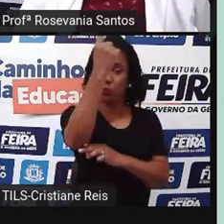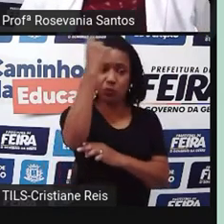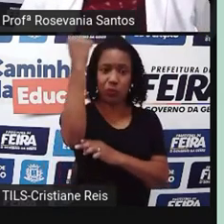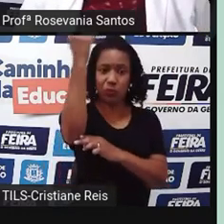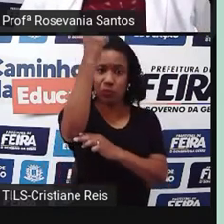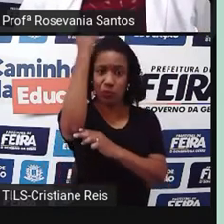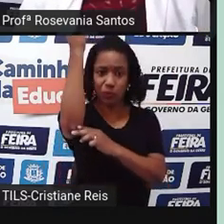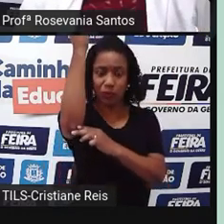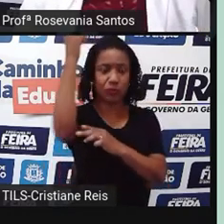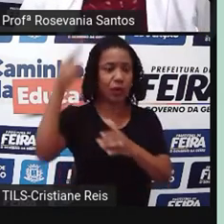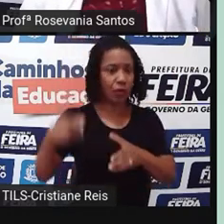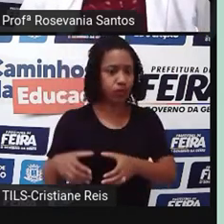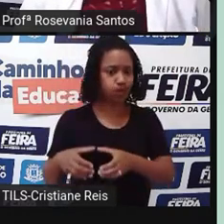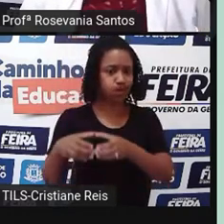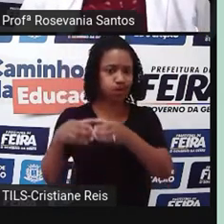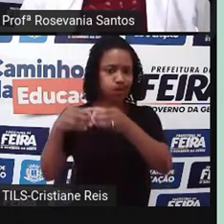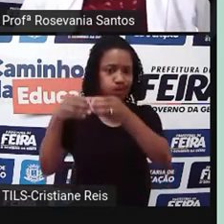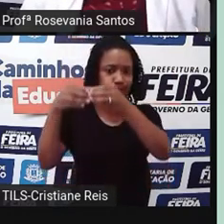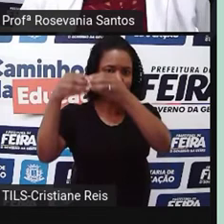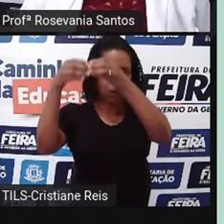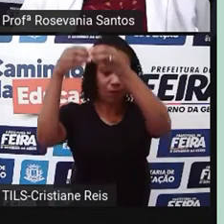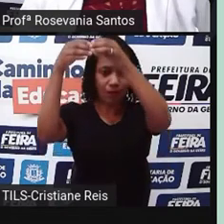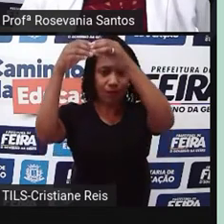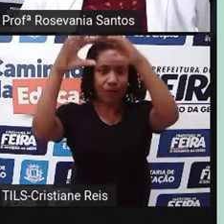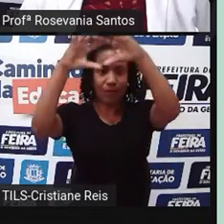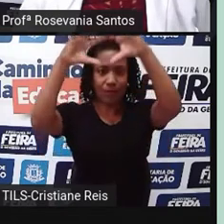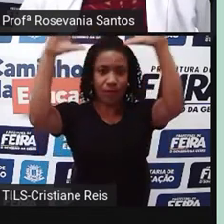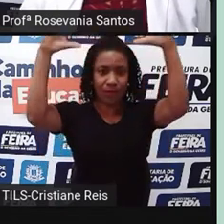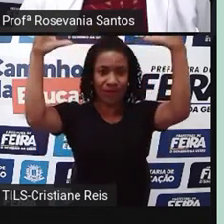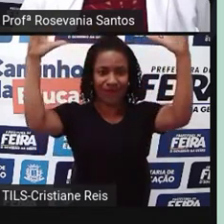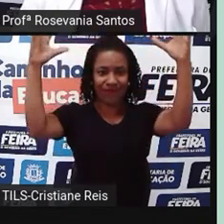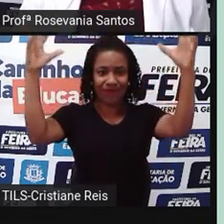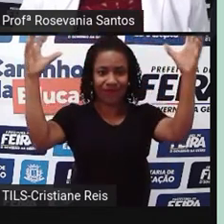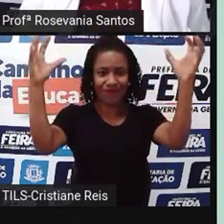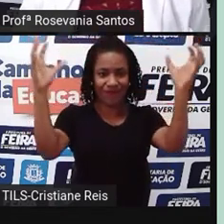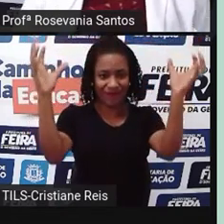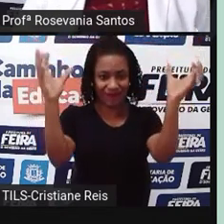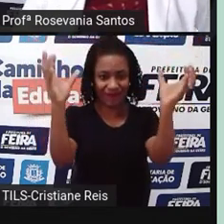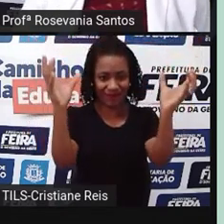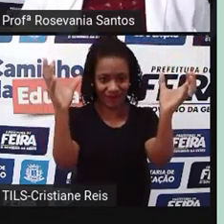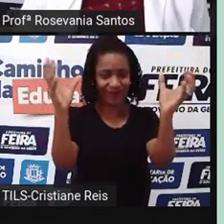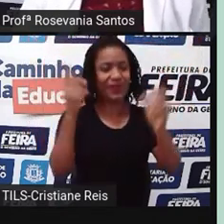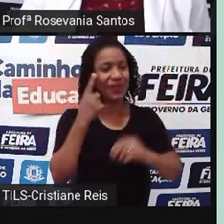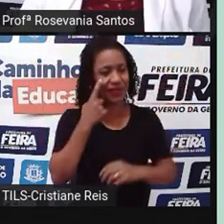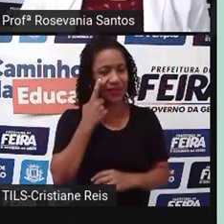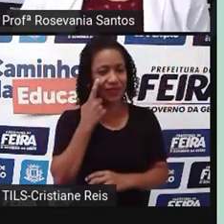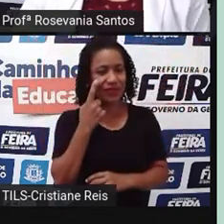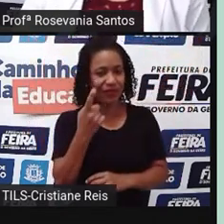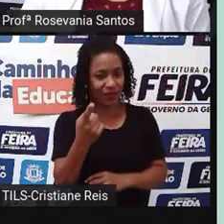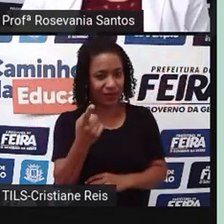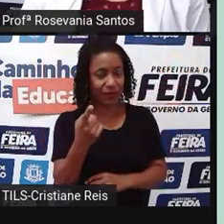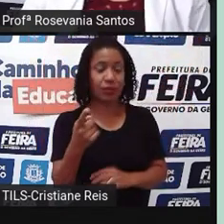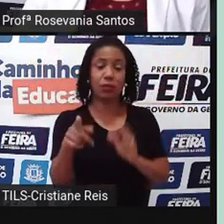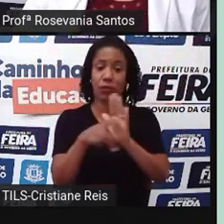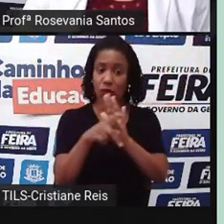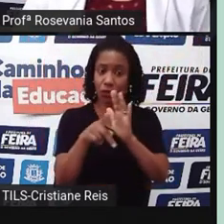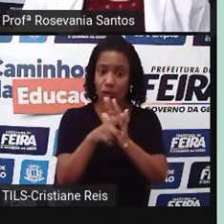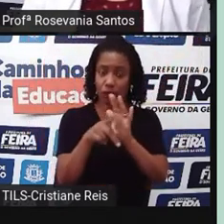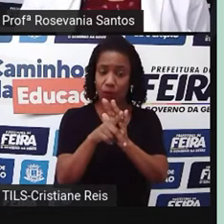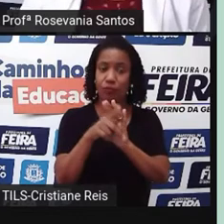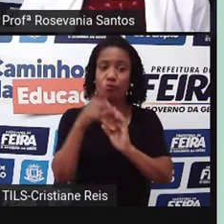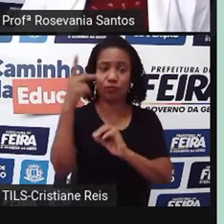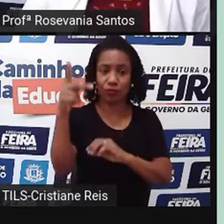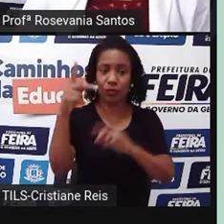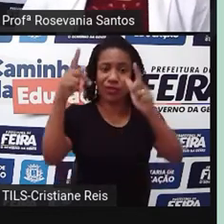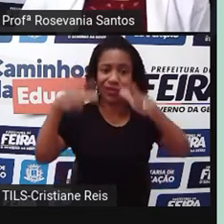desenvolvido, e depois salta, assim, esses galhinhos e as folhinhas aqui na ponta, né, como vocês estão observando. Então, Araucária, o pinheiro